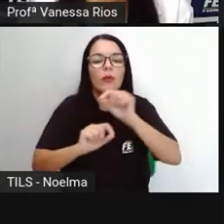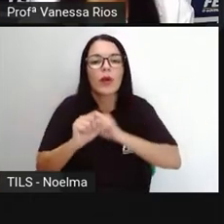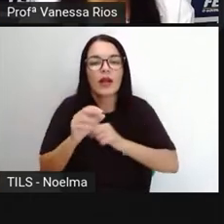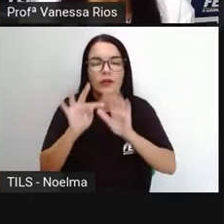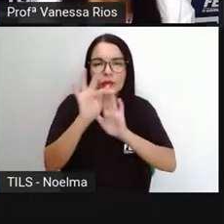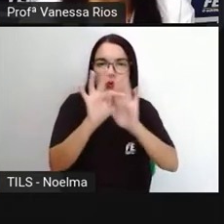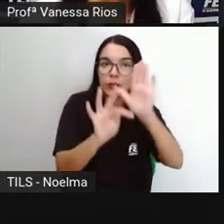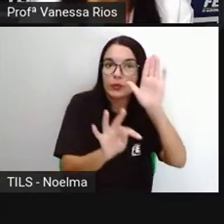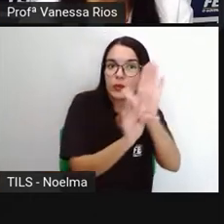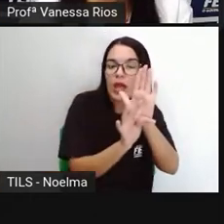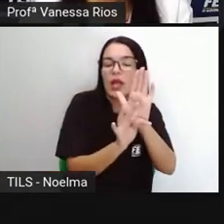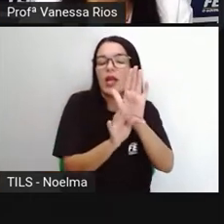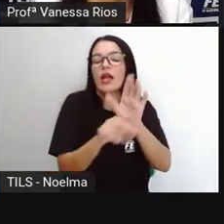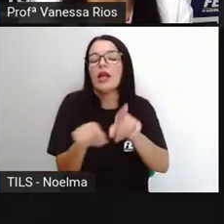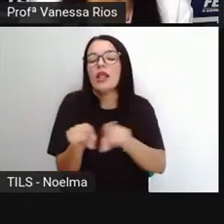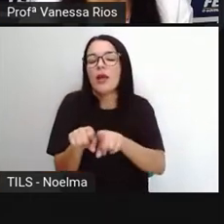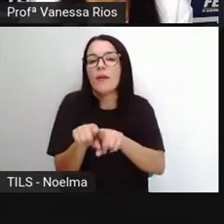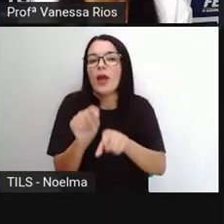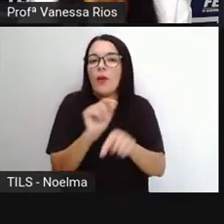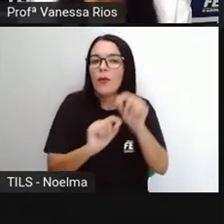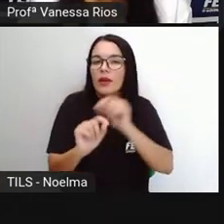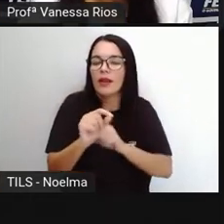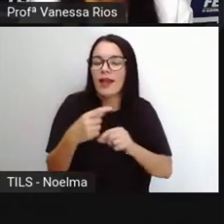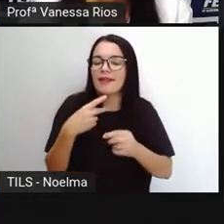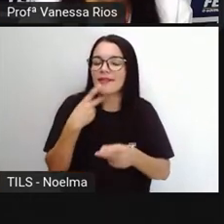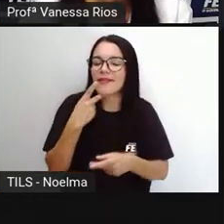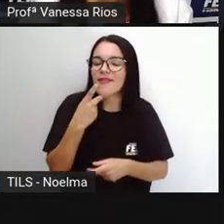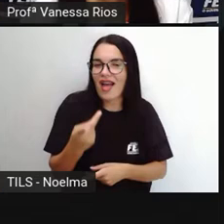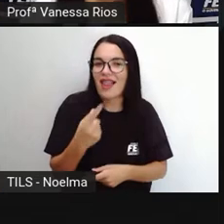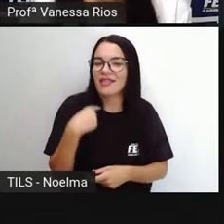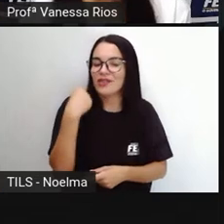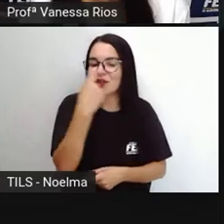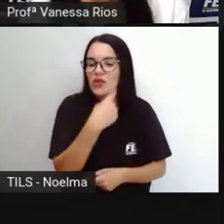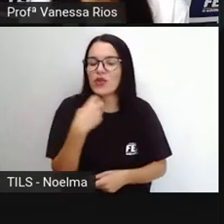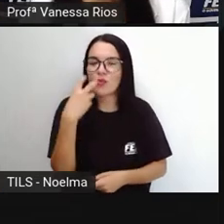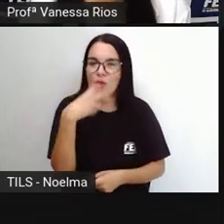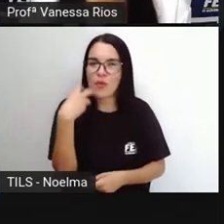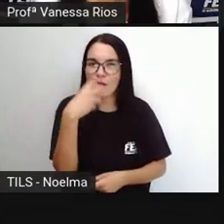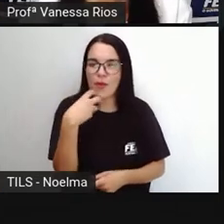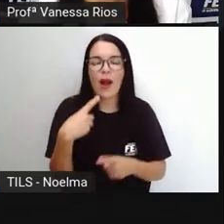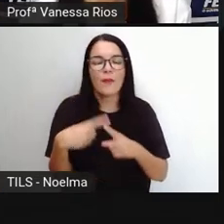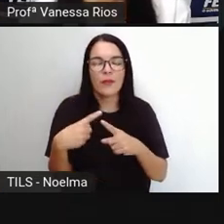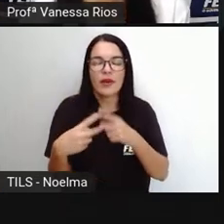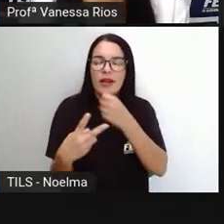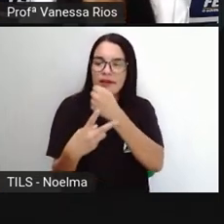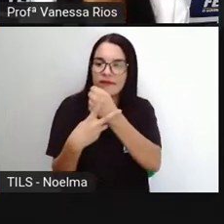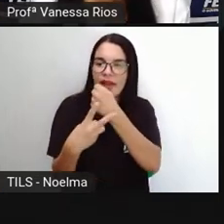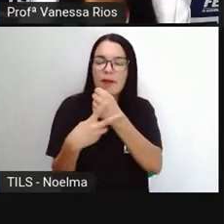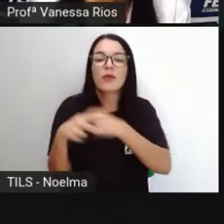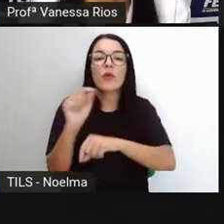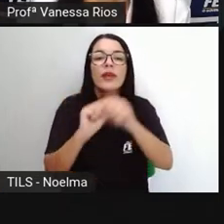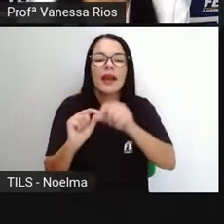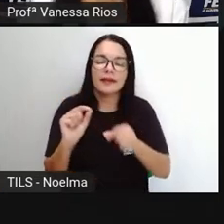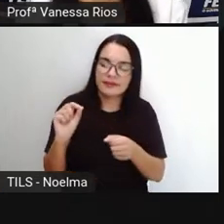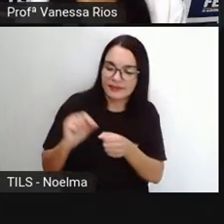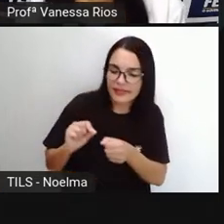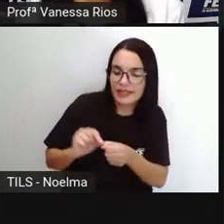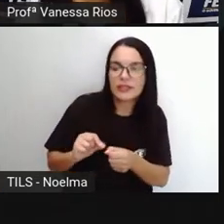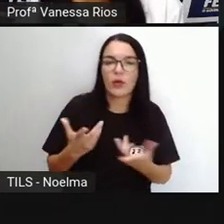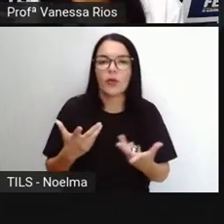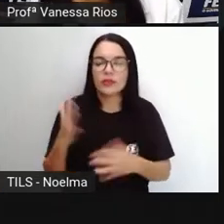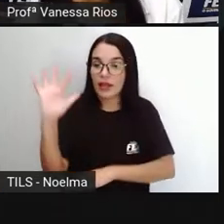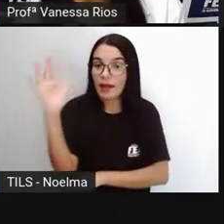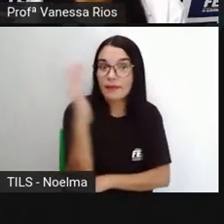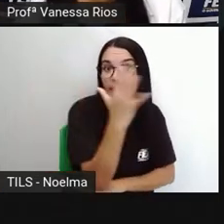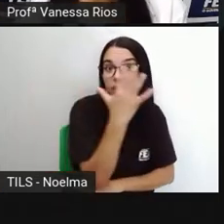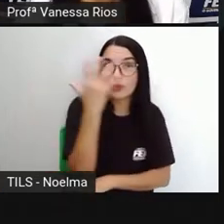dos textos, inclusive na nossa oralidade, pois os verbos representam aí as ações, os fenômenos